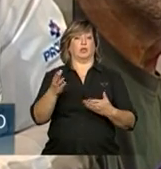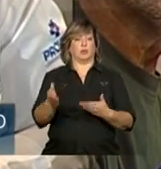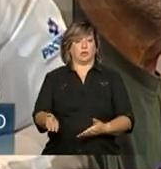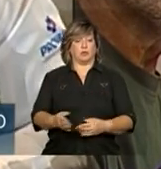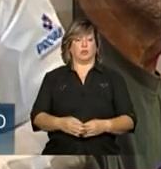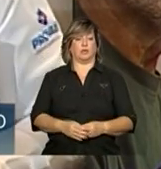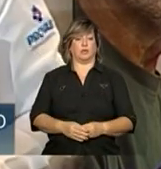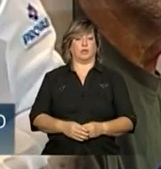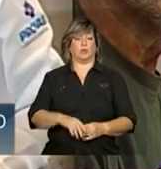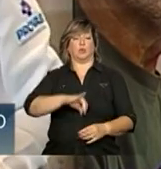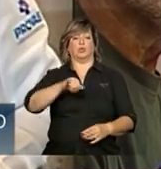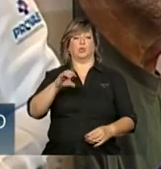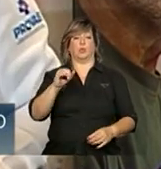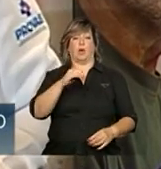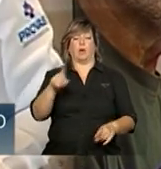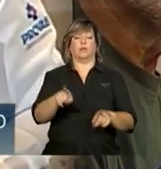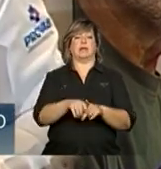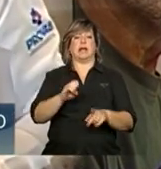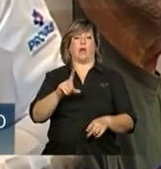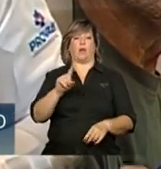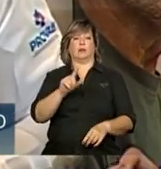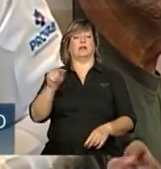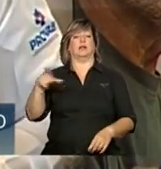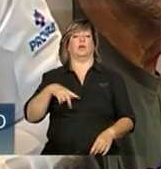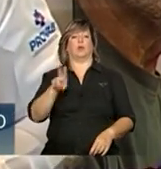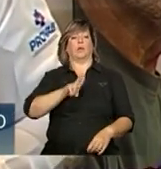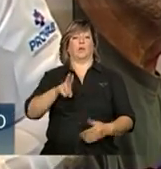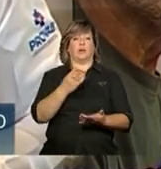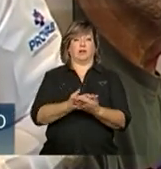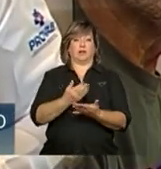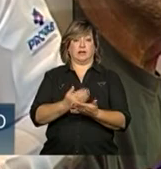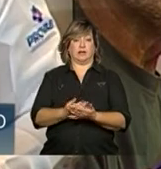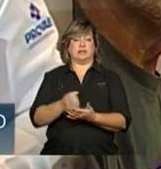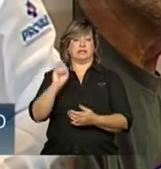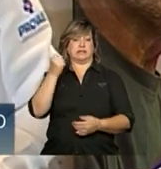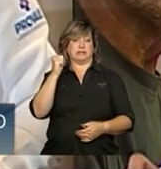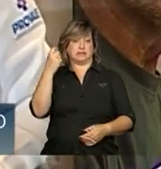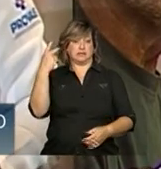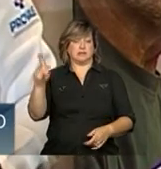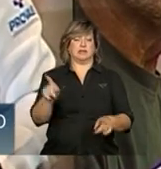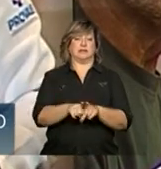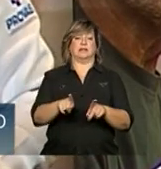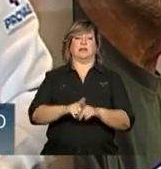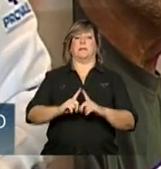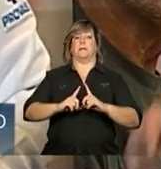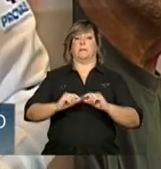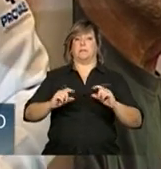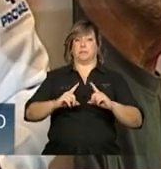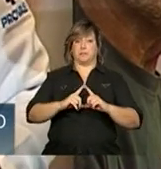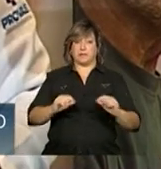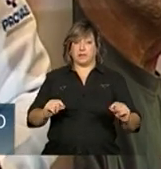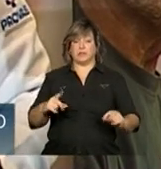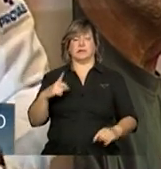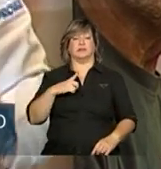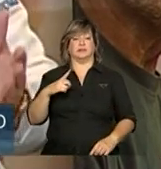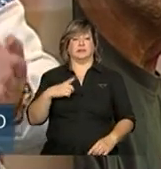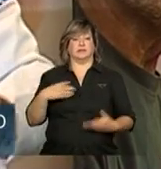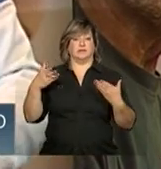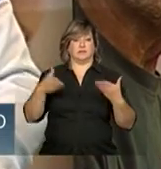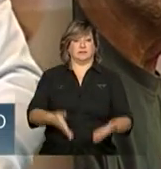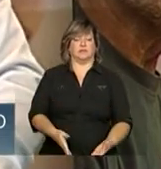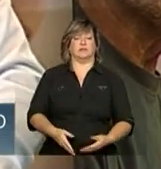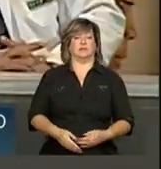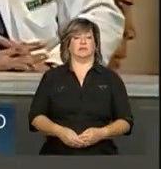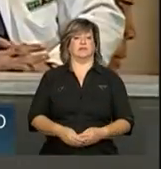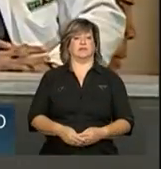e Elza, da Universidade de Segipe, da Universidade de Brasília, da Universidade de Segipe, da Universidade de Brasília,